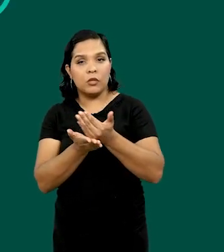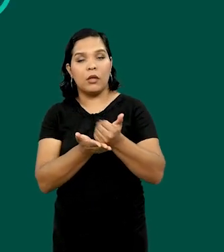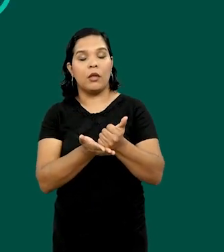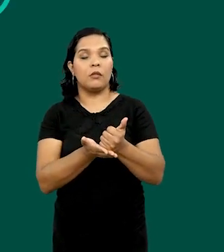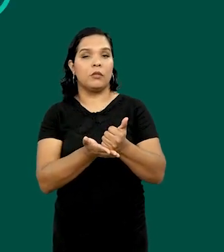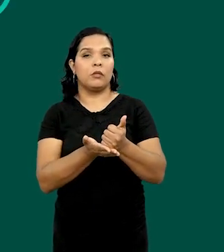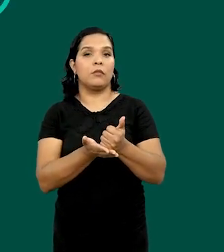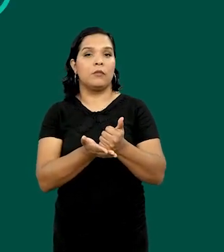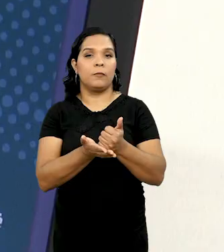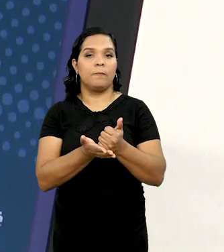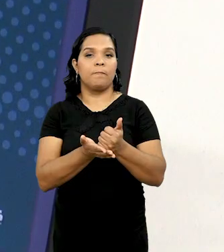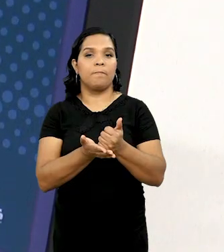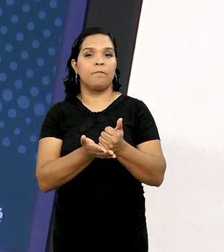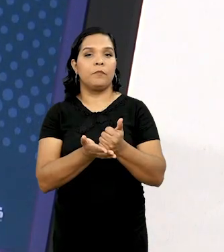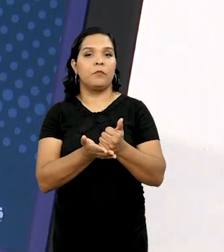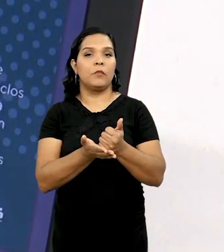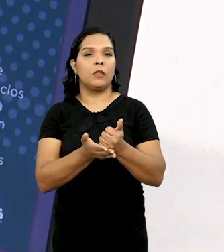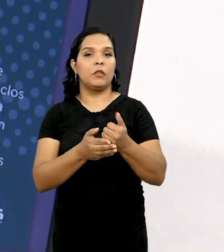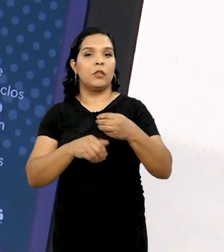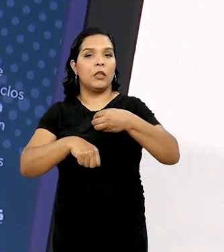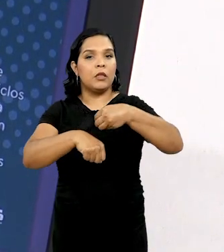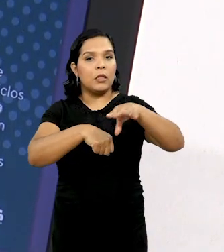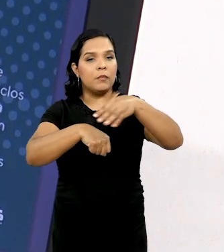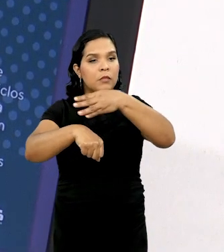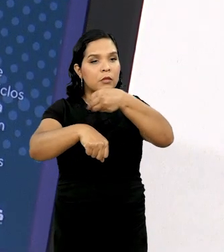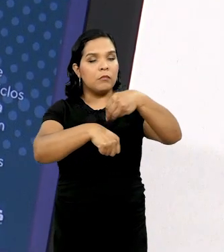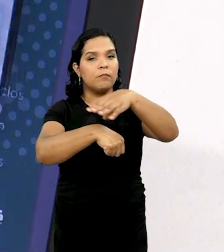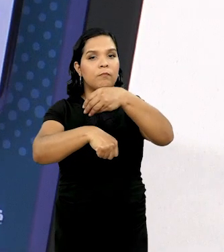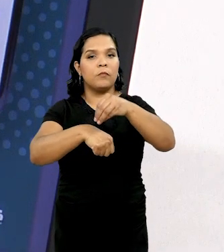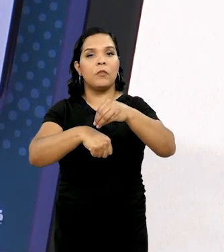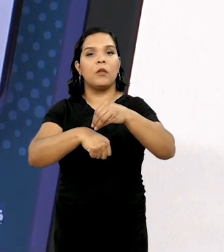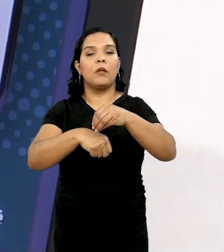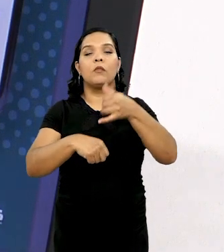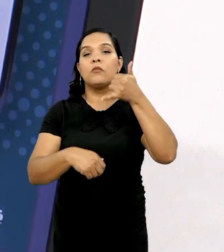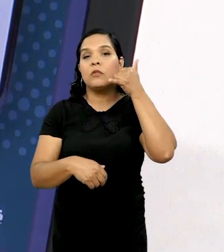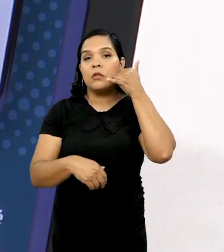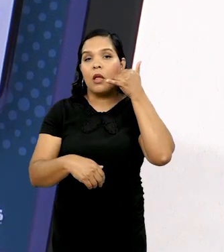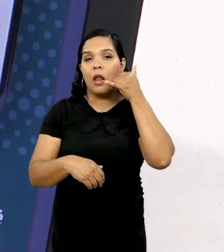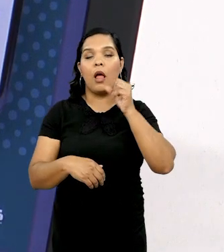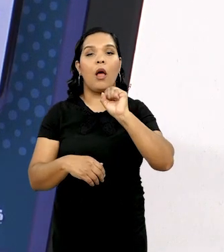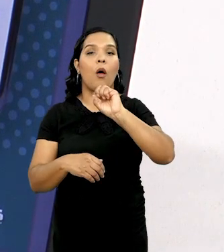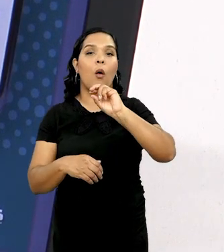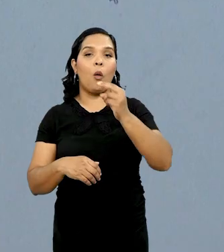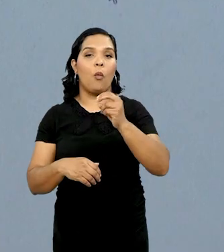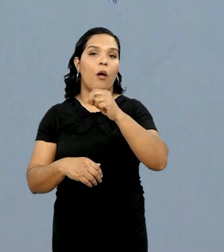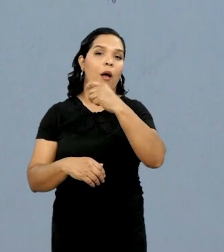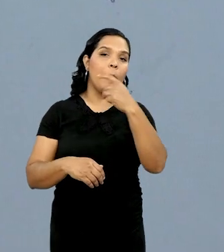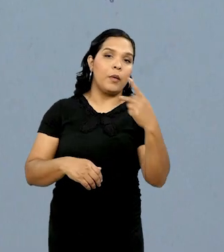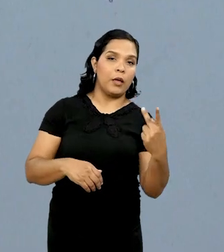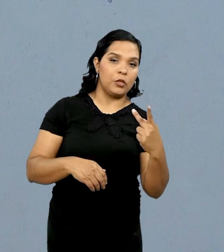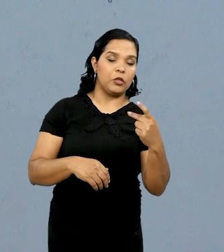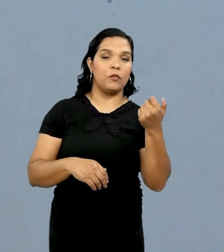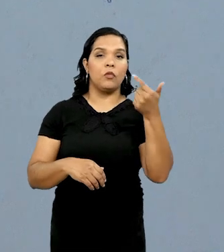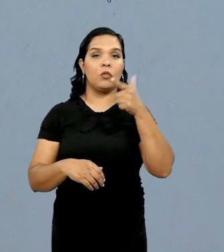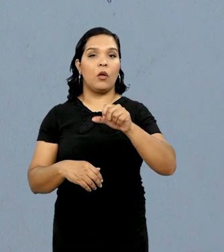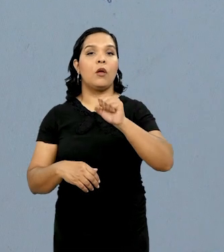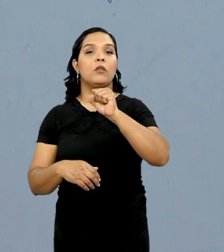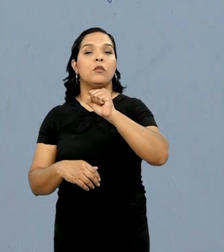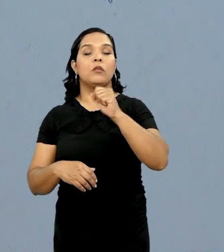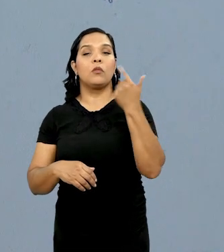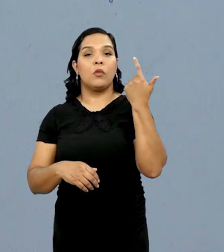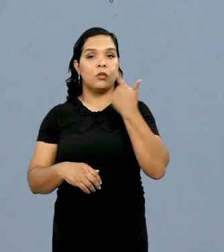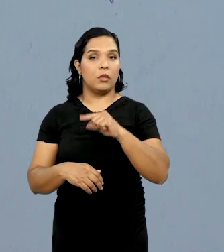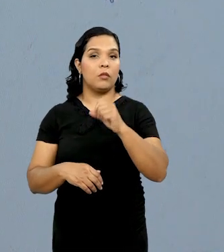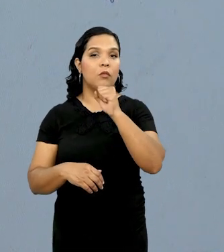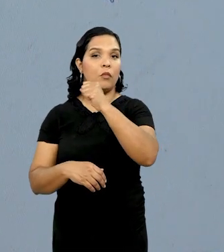através de transmissão via Bluetooth para um celular, para um aplicativo. No aplicativo, nós conseguimos